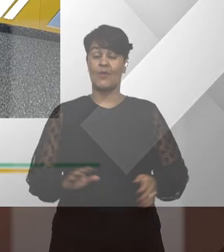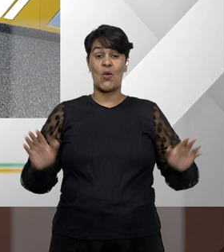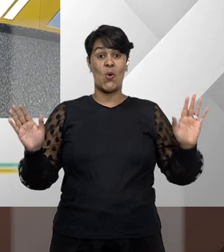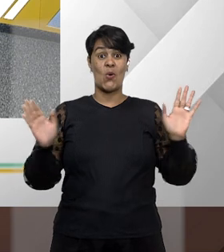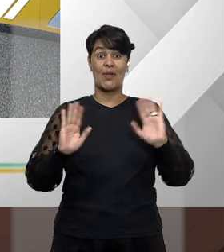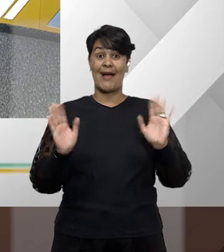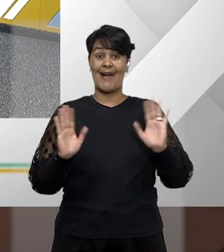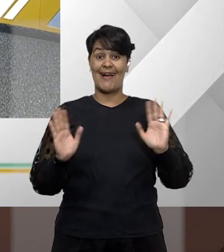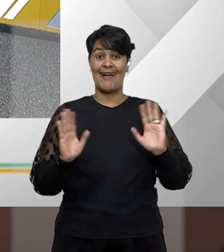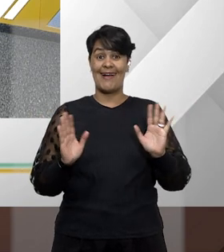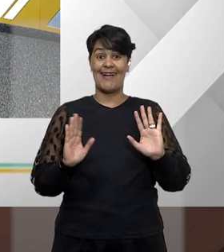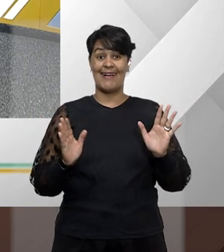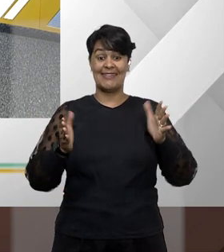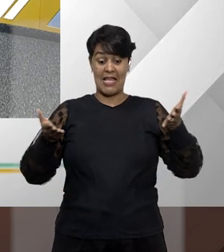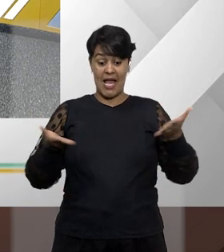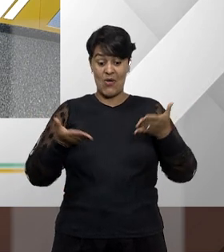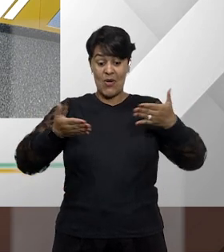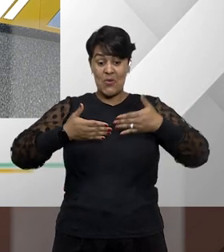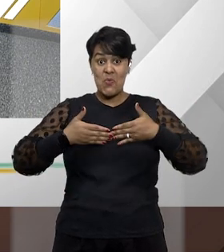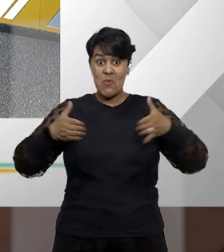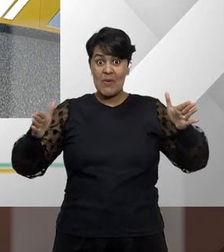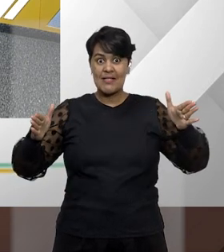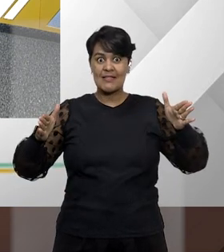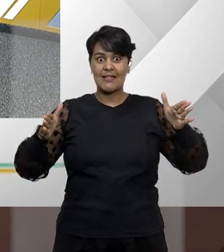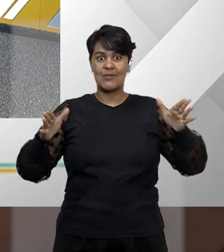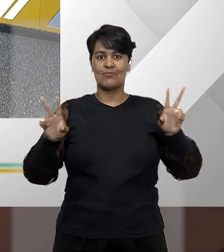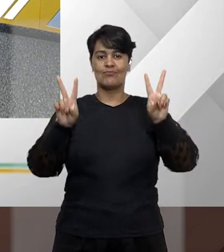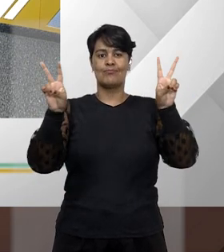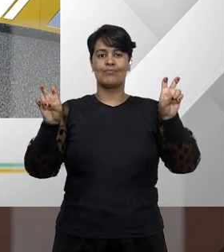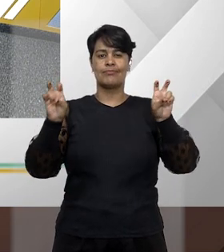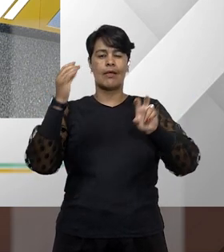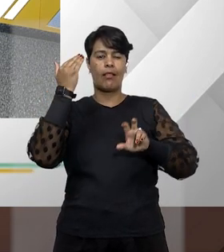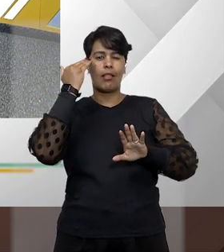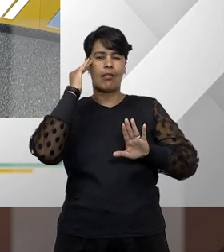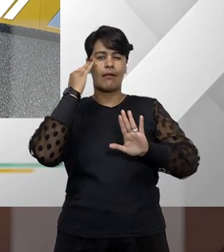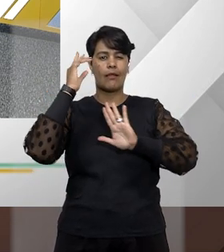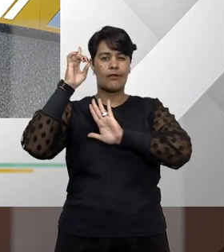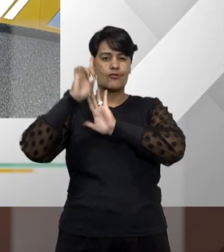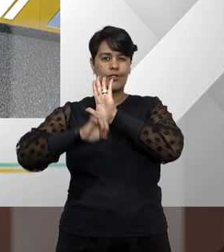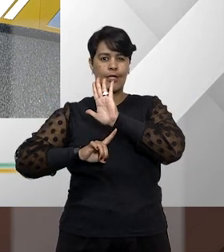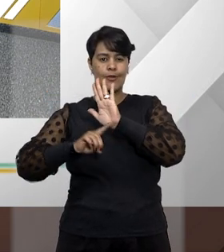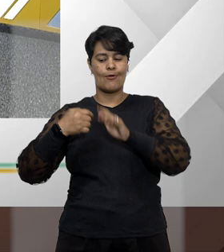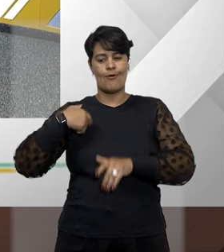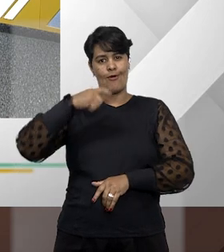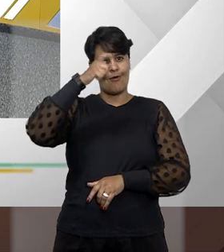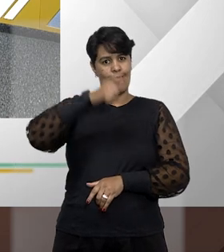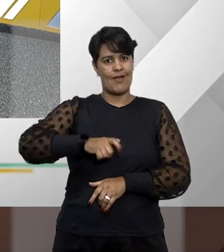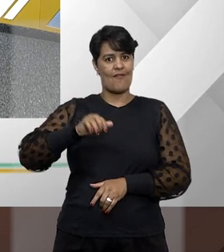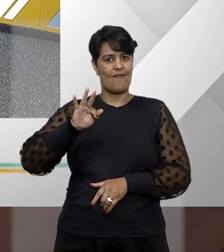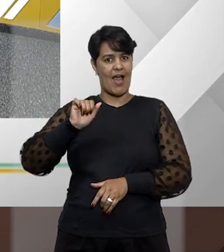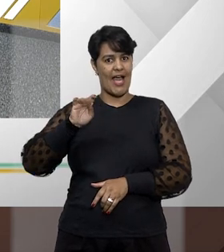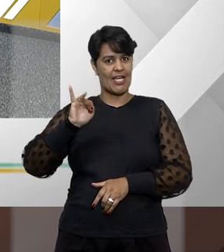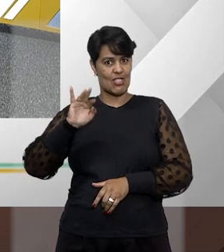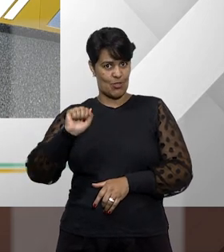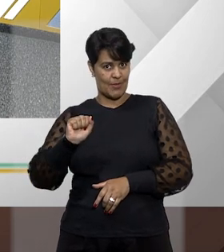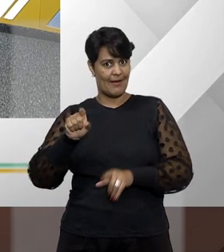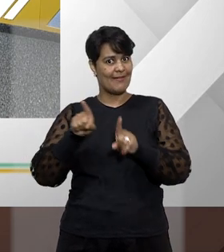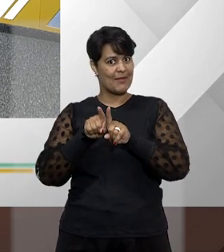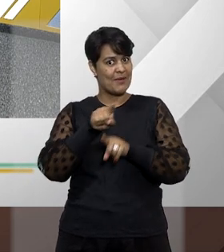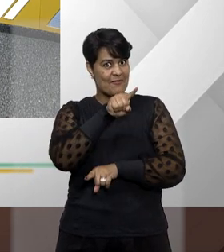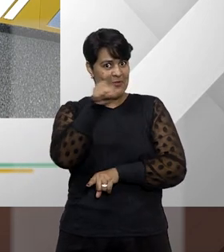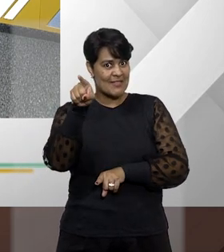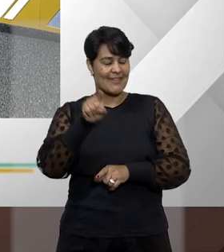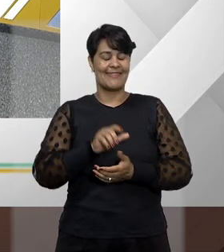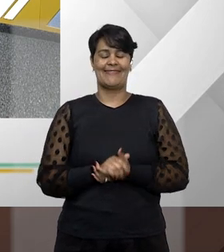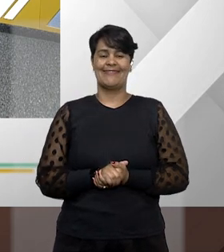Olá, está começando mais um Entender Direito comigo, Fátima Uchoa, e com você aí do outro lado. Hoje